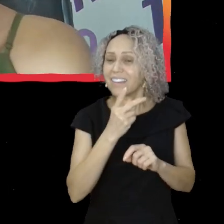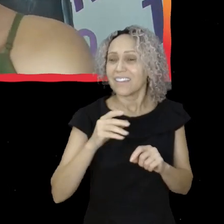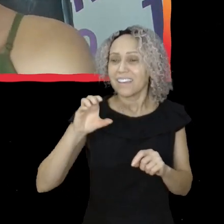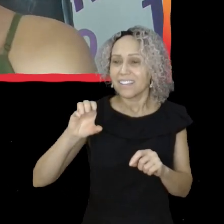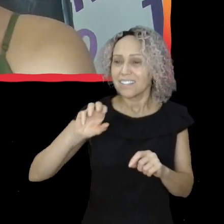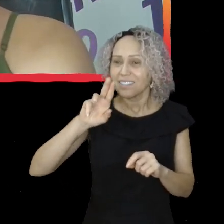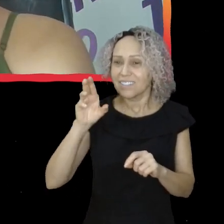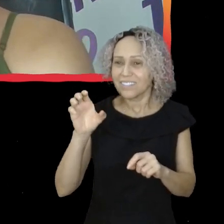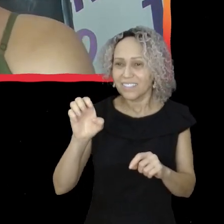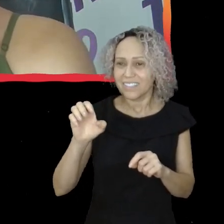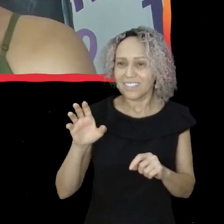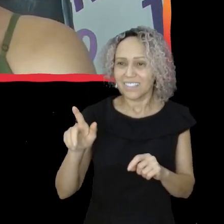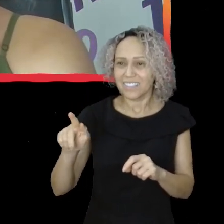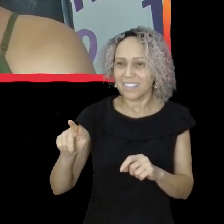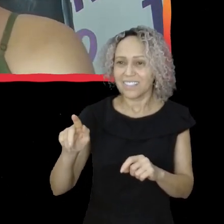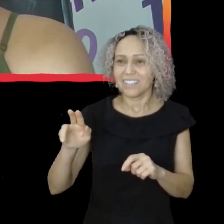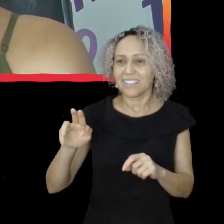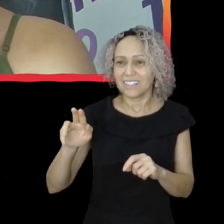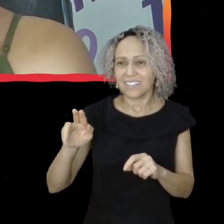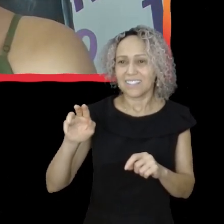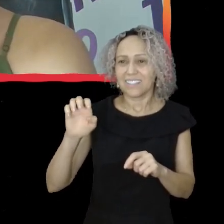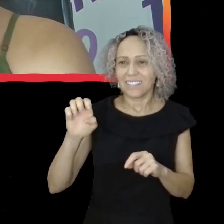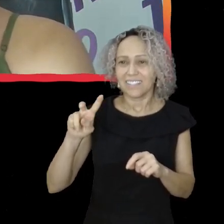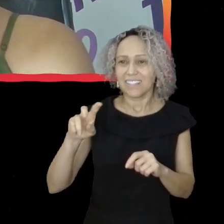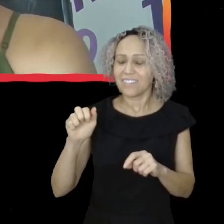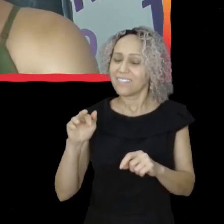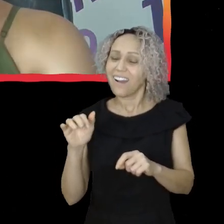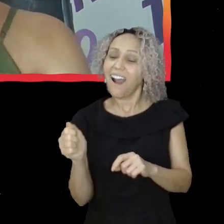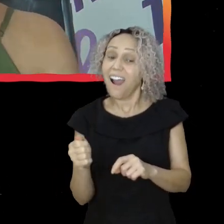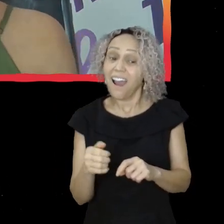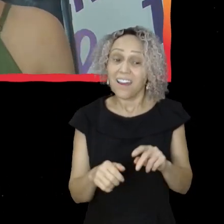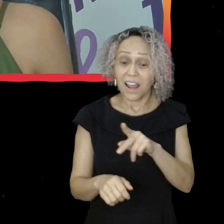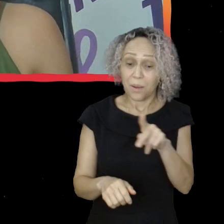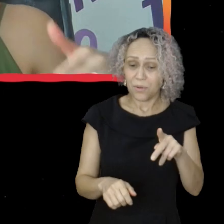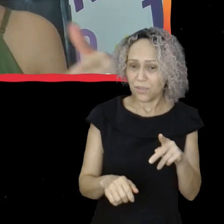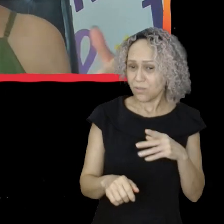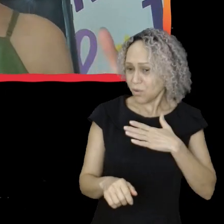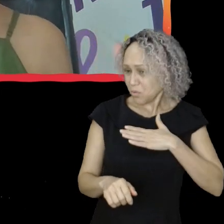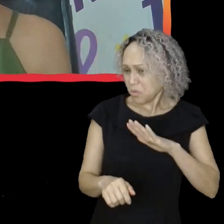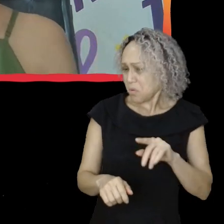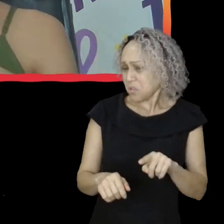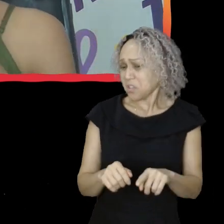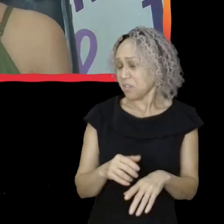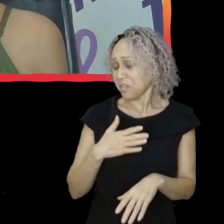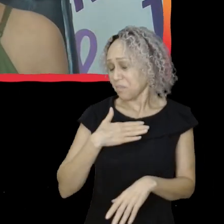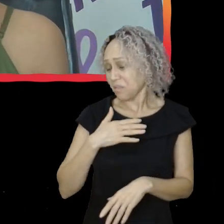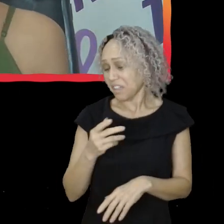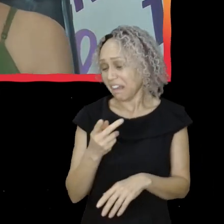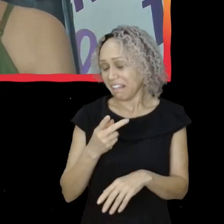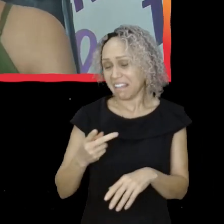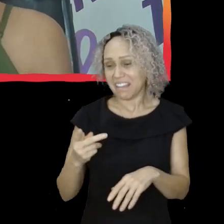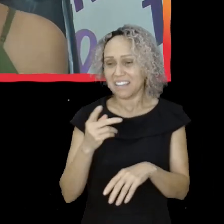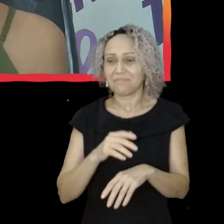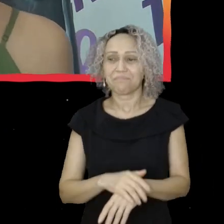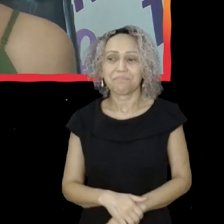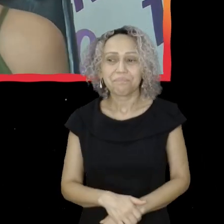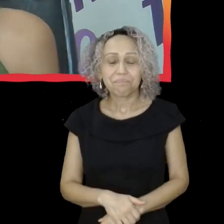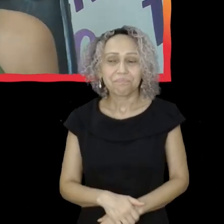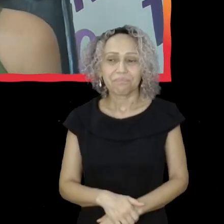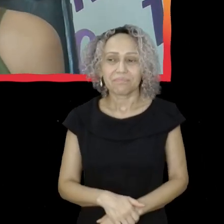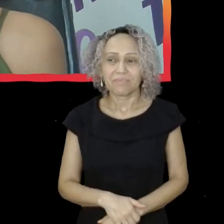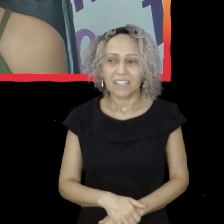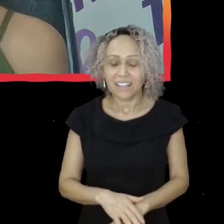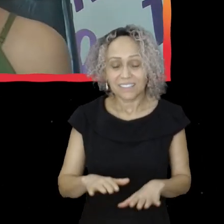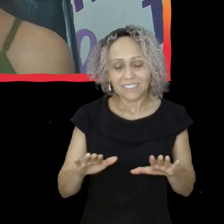Muito bom, já militando na escola, meio sem saber, assim, né? Mas nessa época eu já sabia. Não, nessa eu já sabia, eu já tava fazendo pra